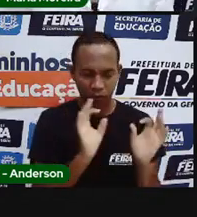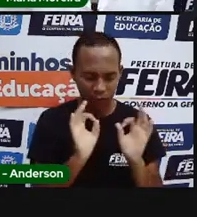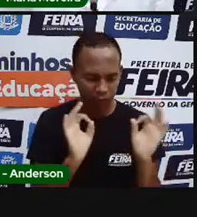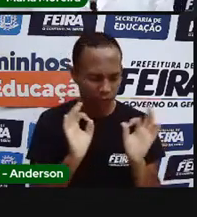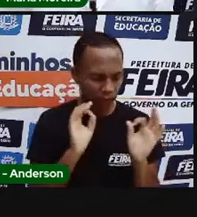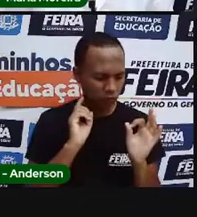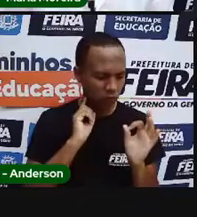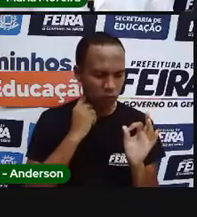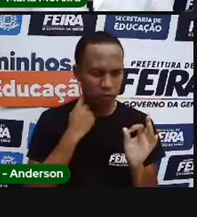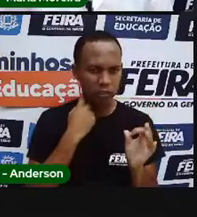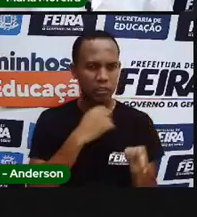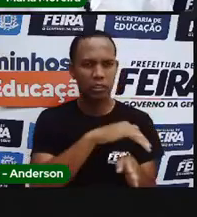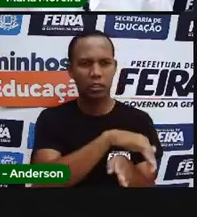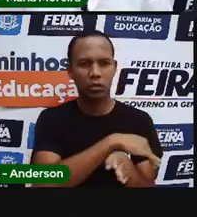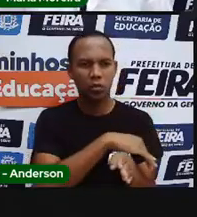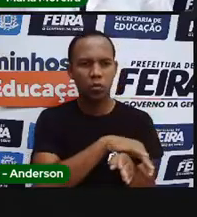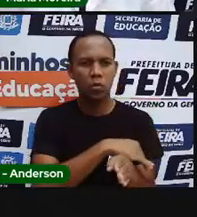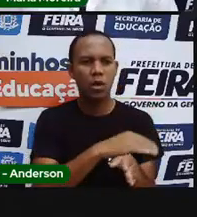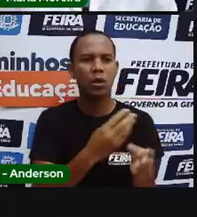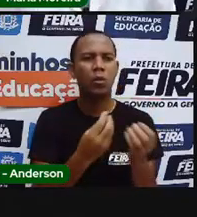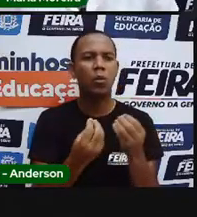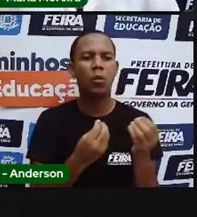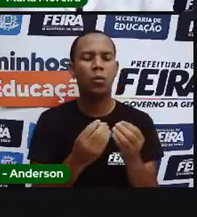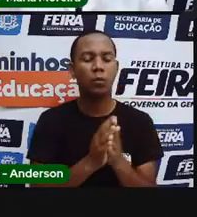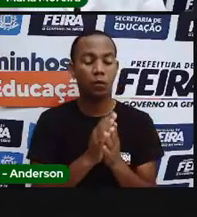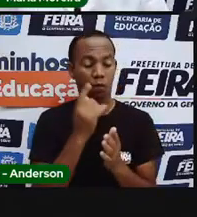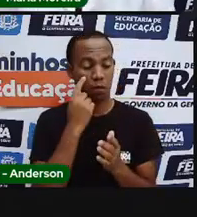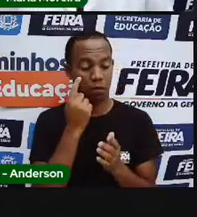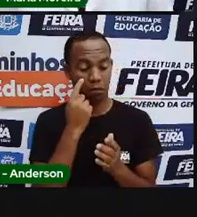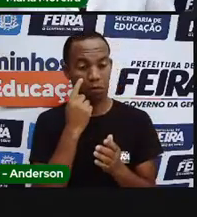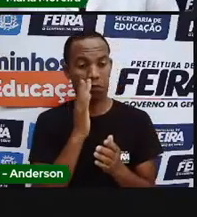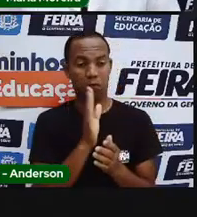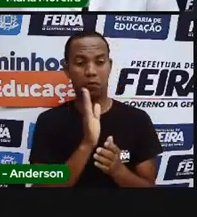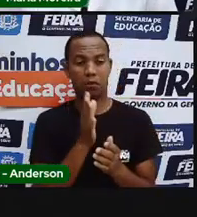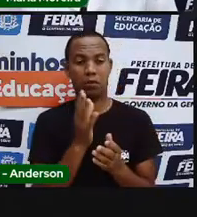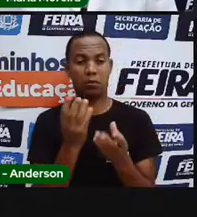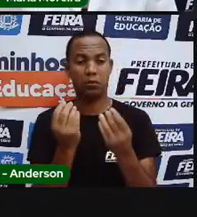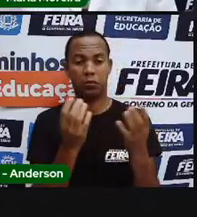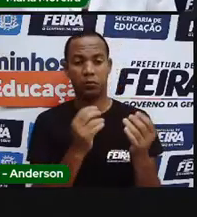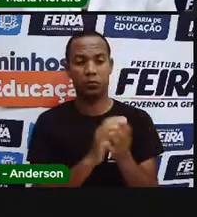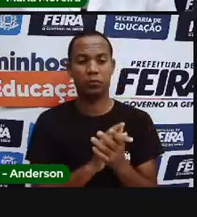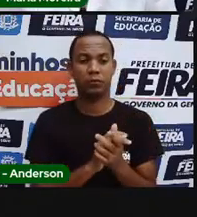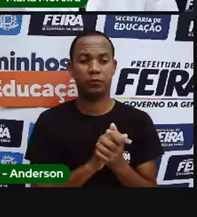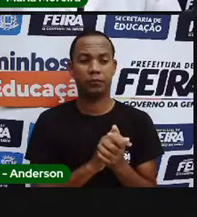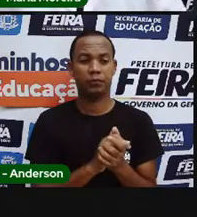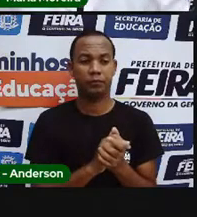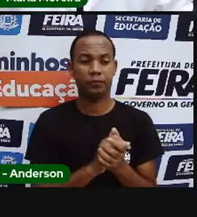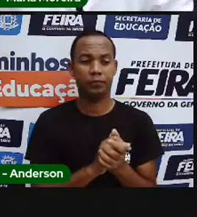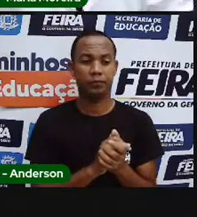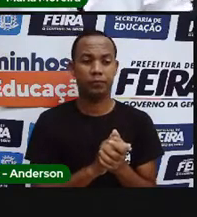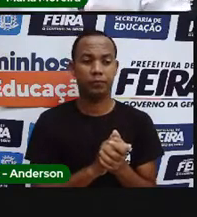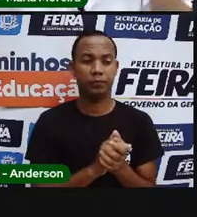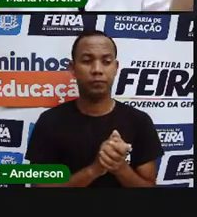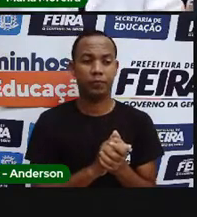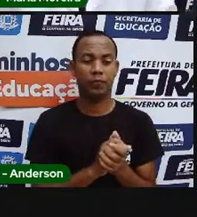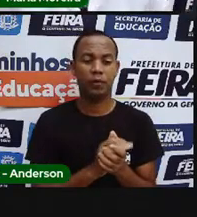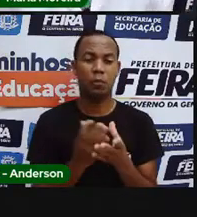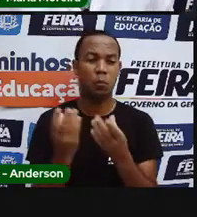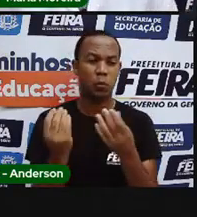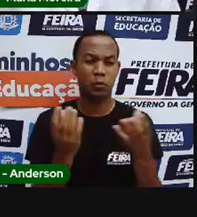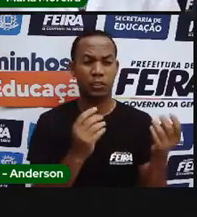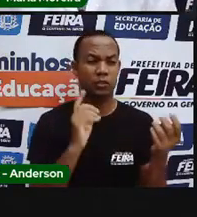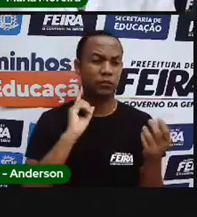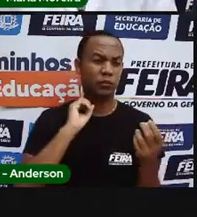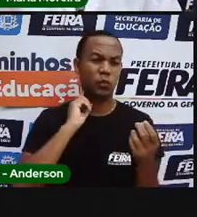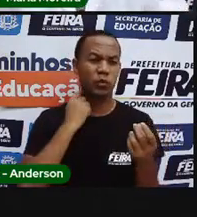calçadas e nos cantos da rua que eu vi acaba levando para próximo dos bueiros Para a gente não encontrar tanto lixo